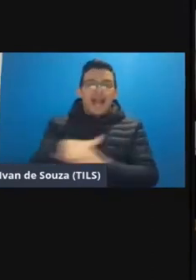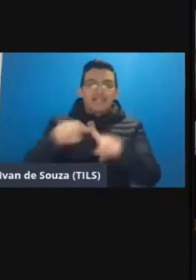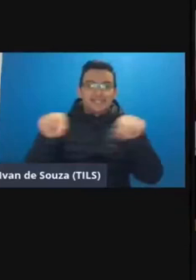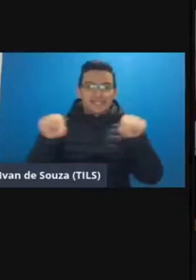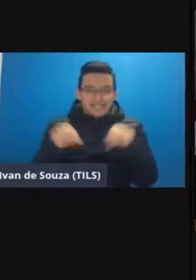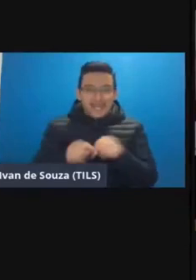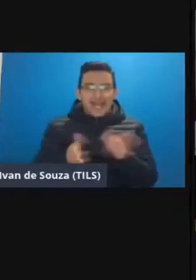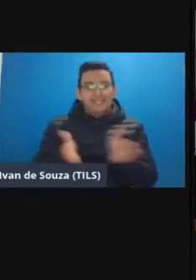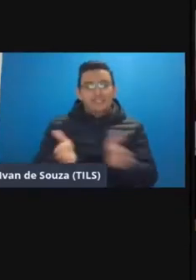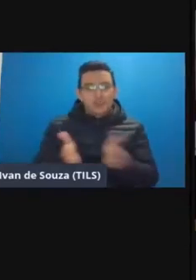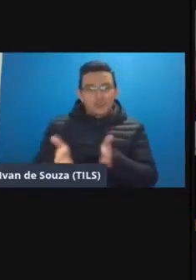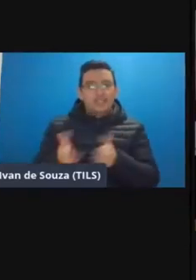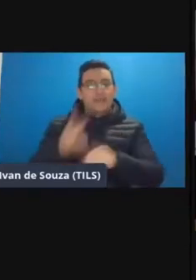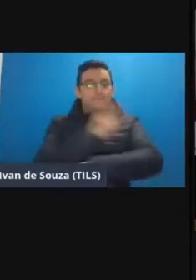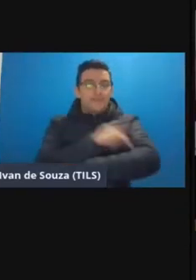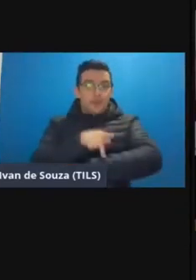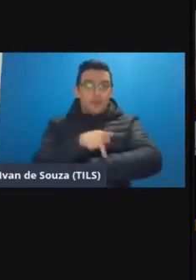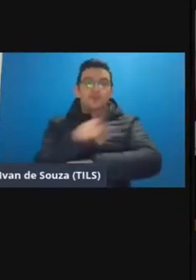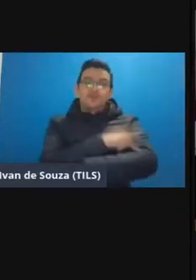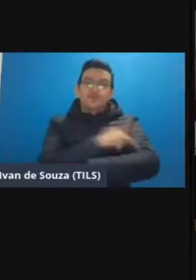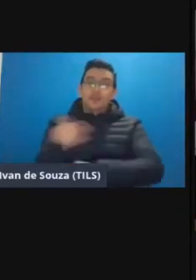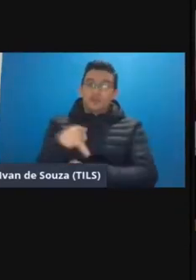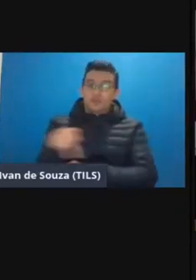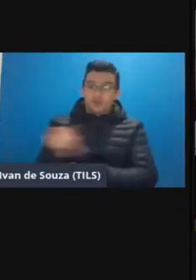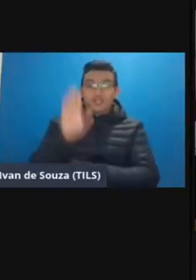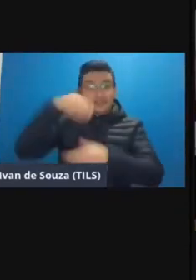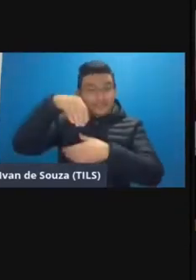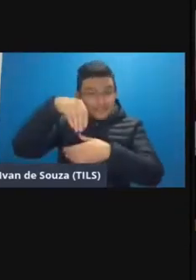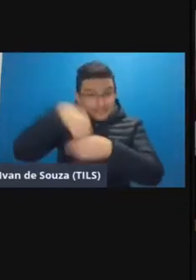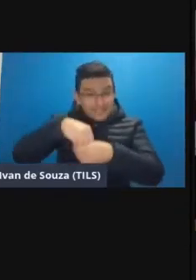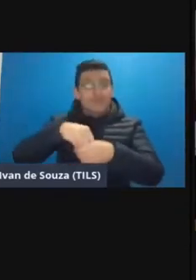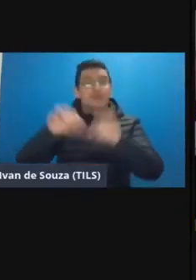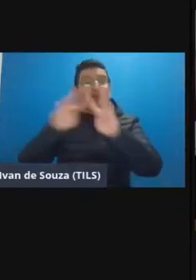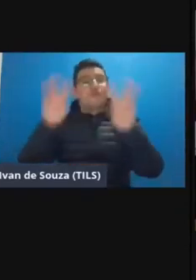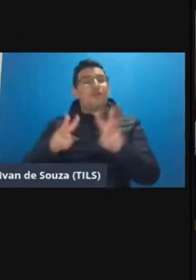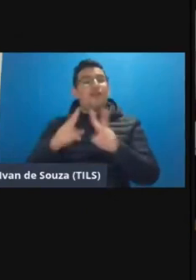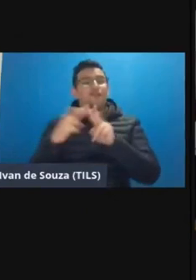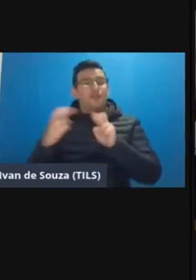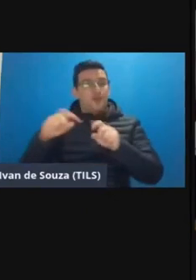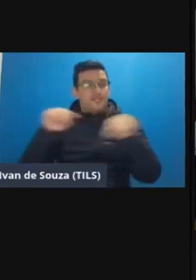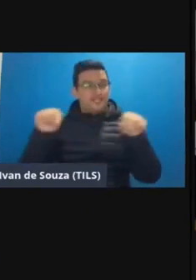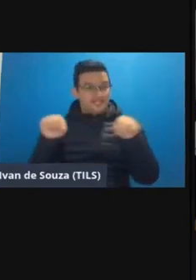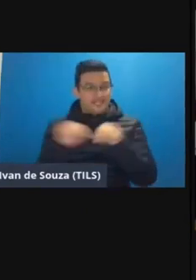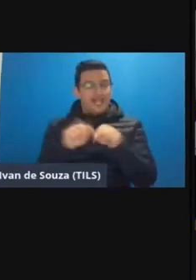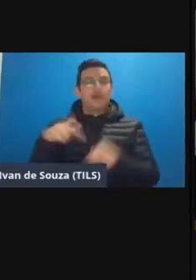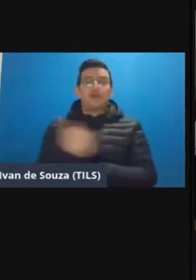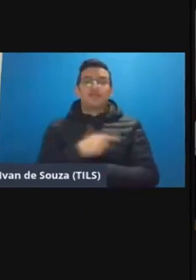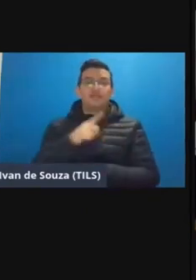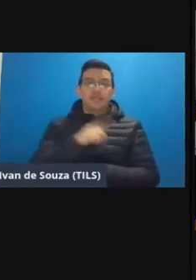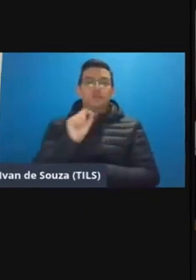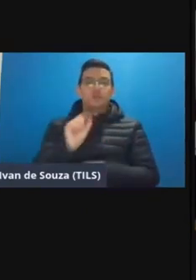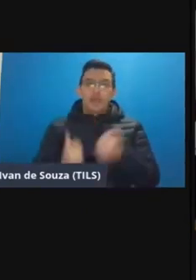pedagógica para os docentes uma sala dentro da UFR virtual é nós contamos ali